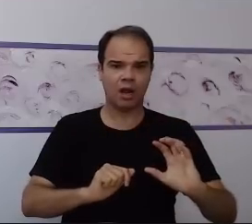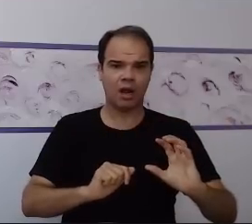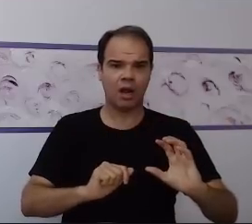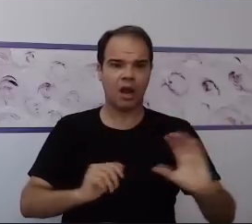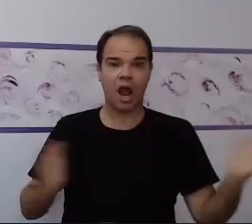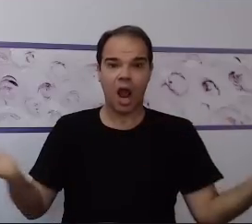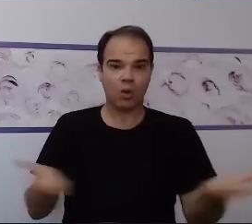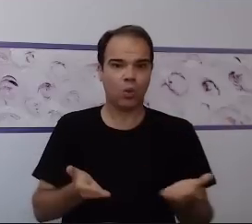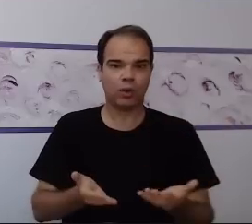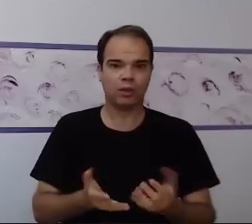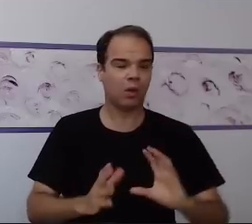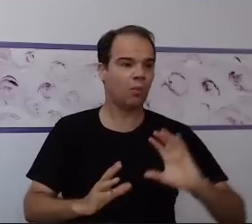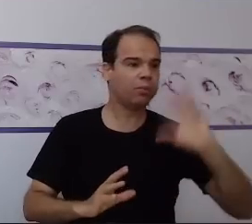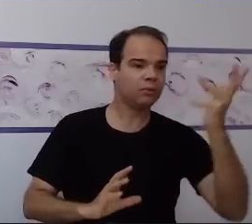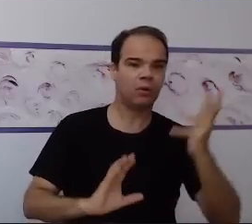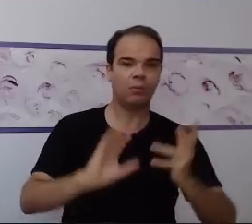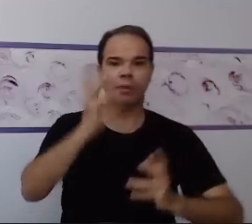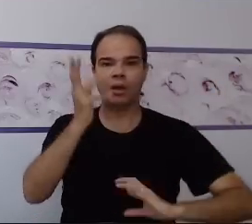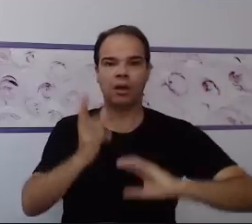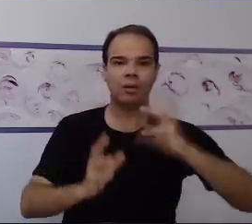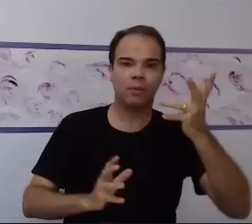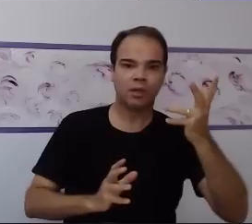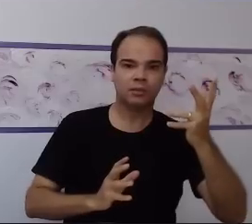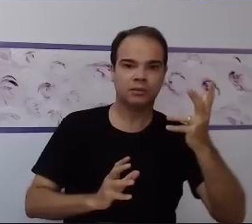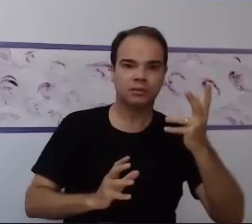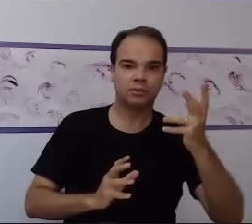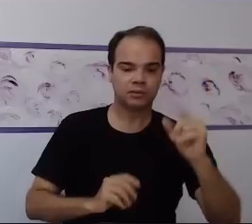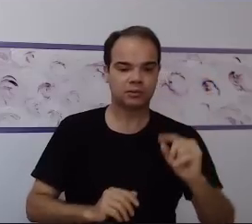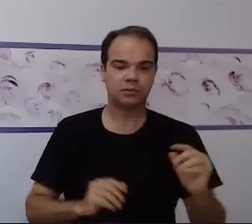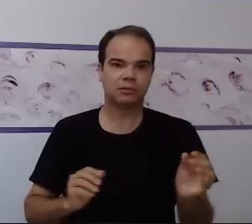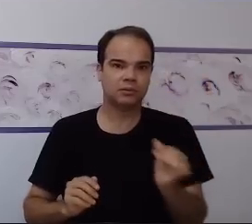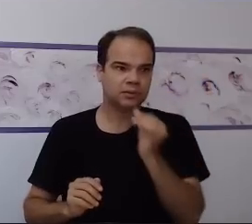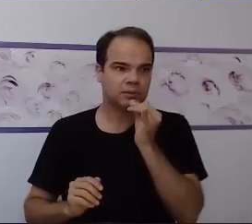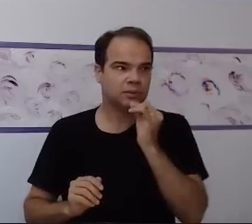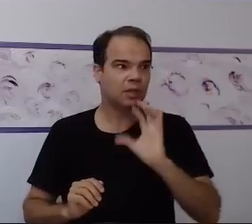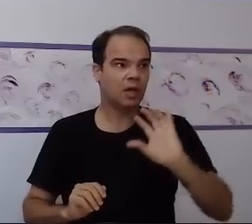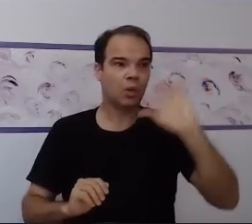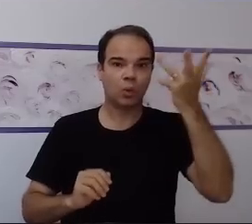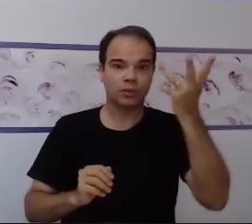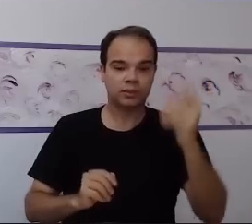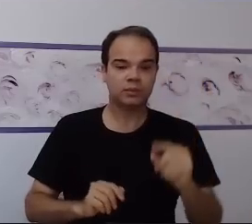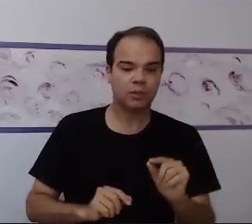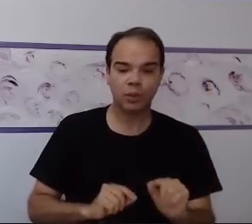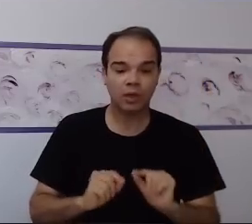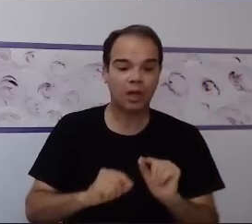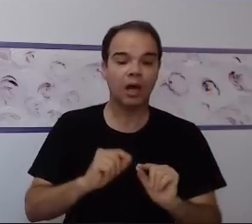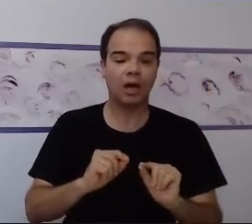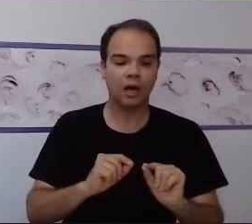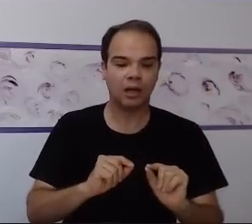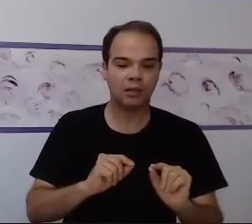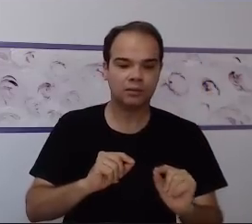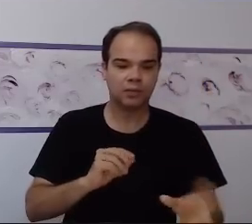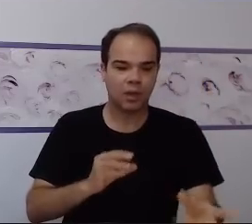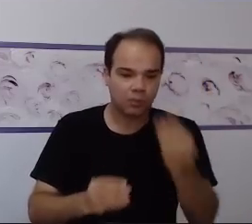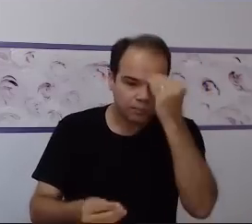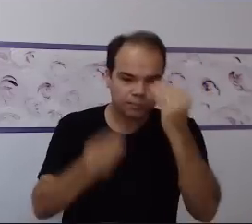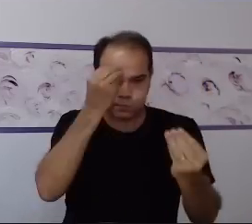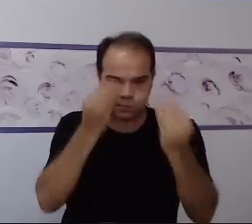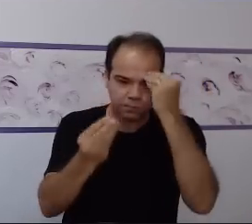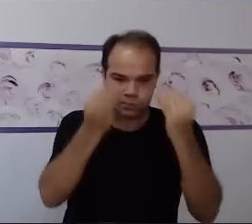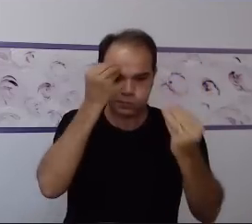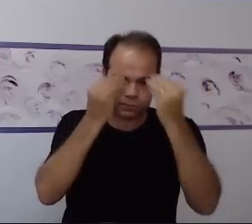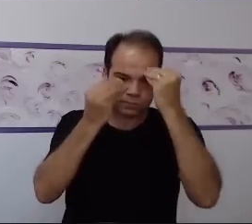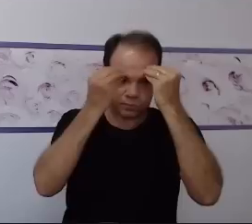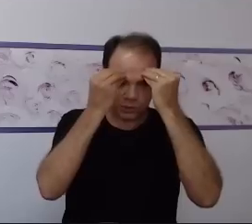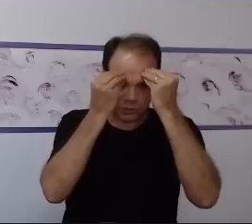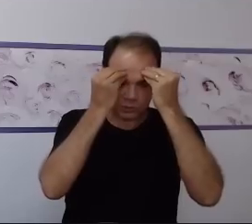o que está acontecendo aqui. Eu preciso levar o que está acontecendo aqui, nesse momento, para a minha memória de armazenamento, que a